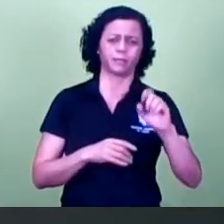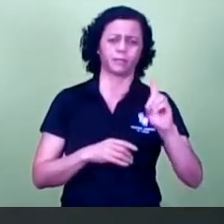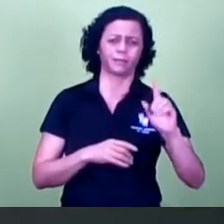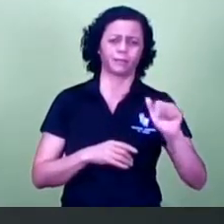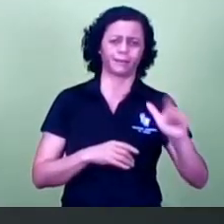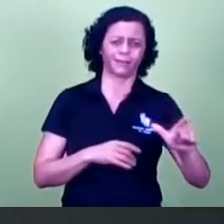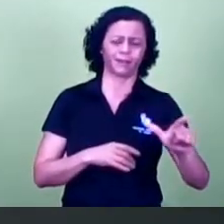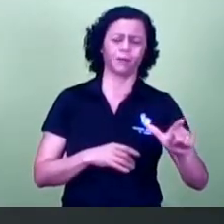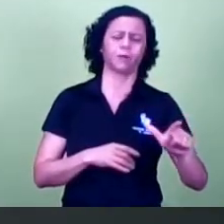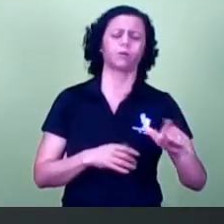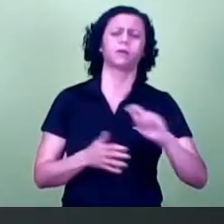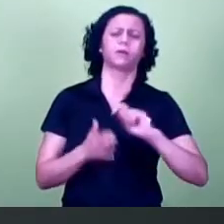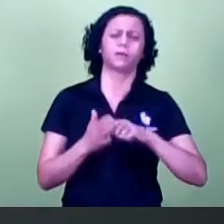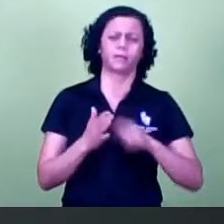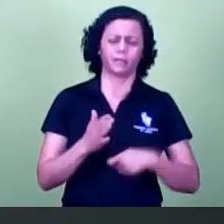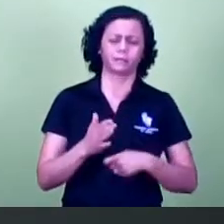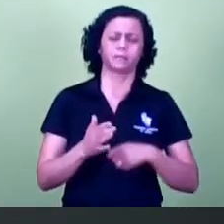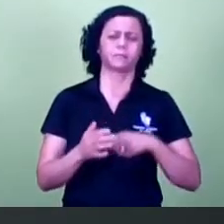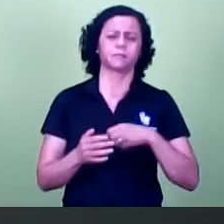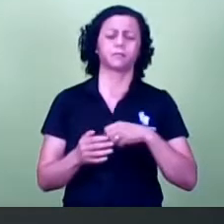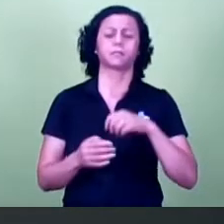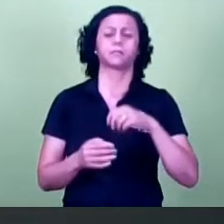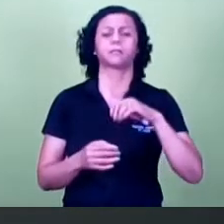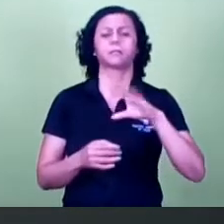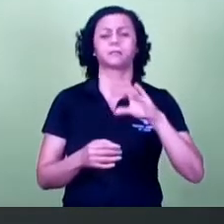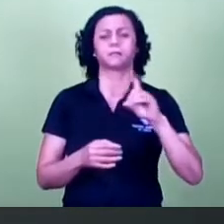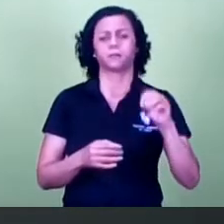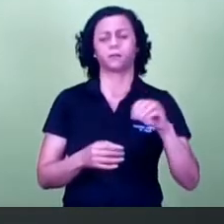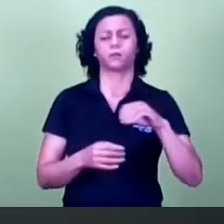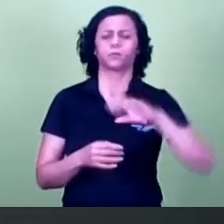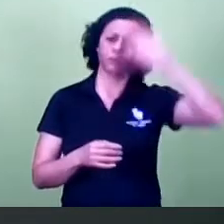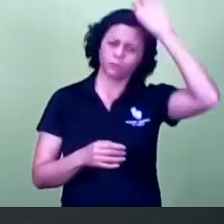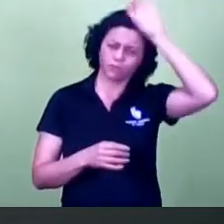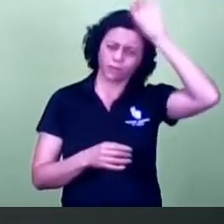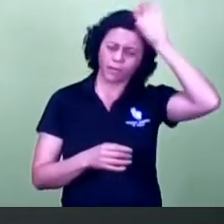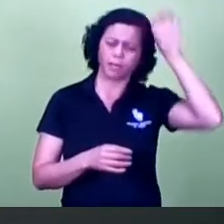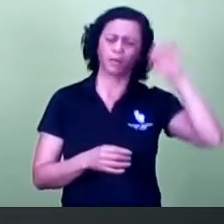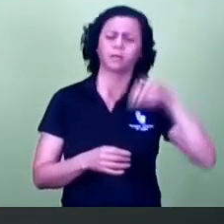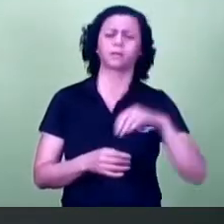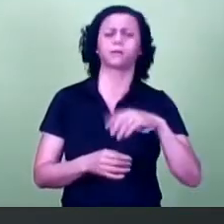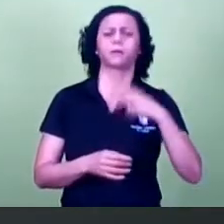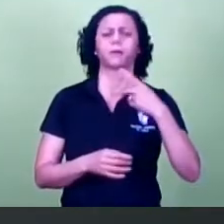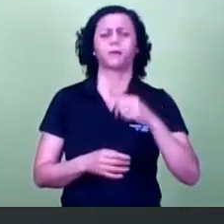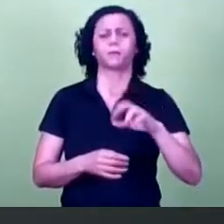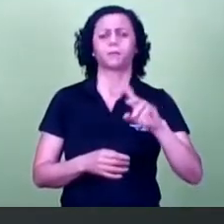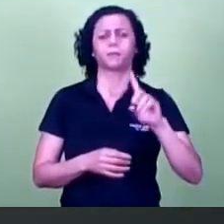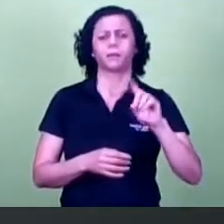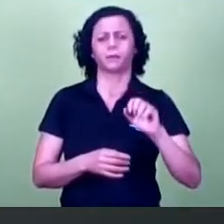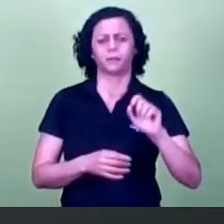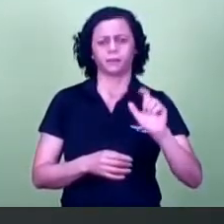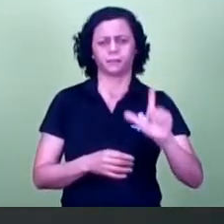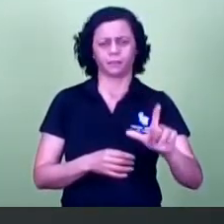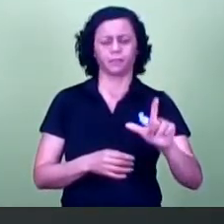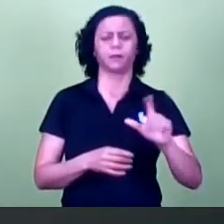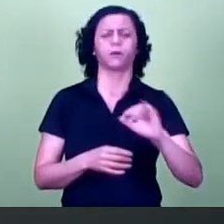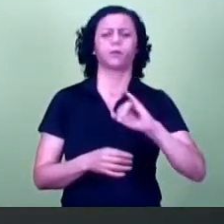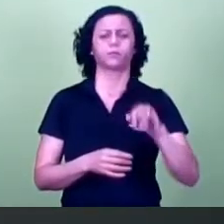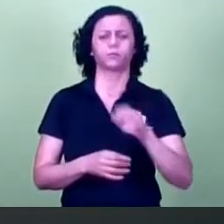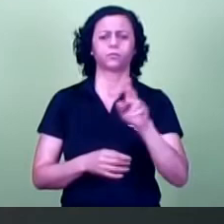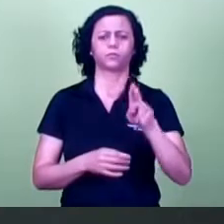Bejane Júnior, Sargento Melo Casal, Wagner de Oliveira, João Wagner Antoniol, Julinho Rossioli,